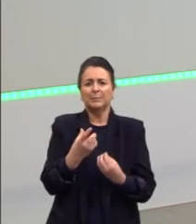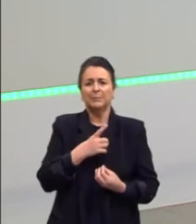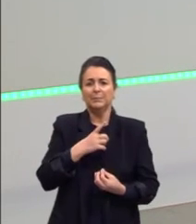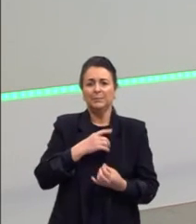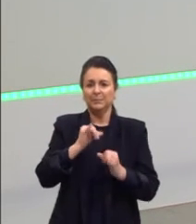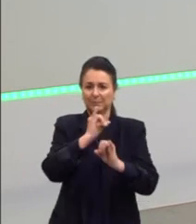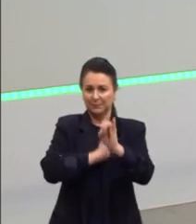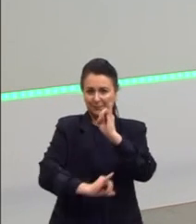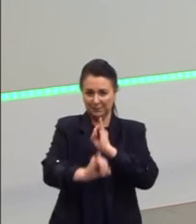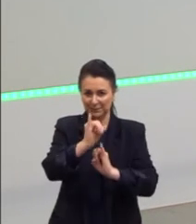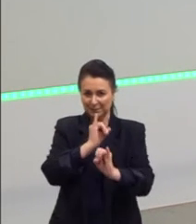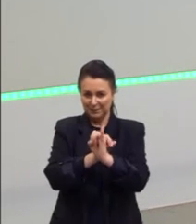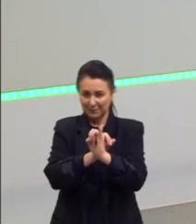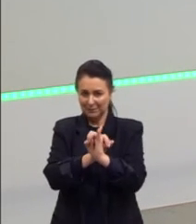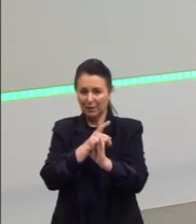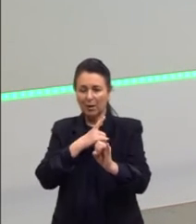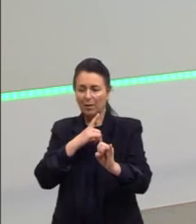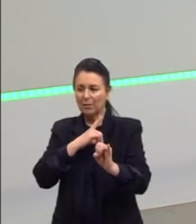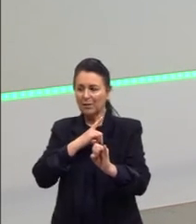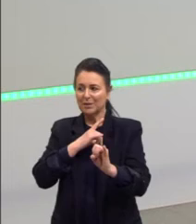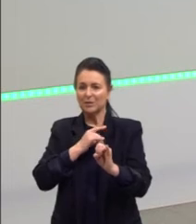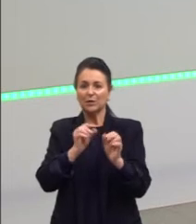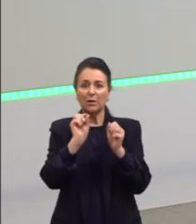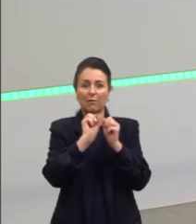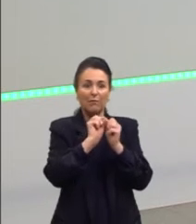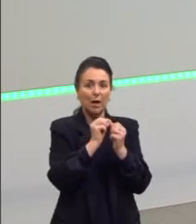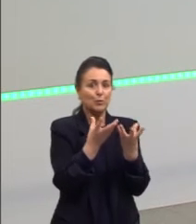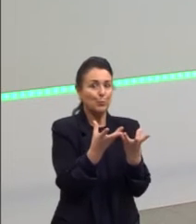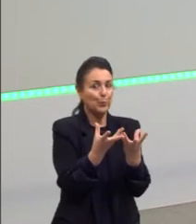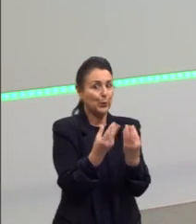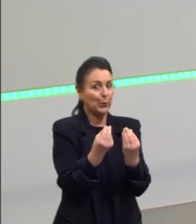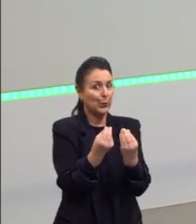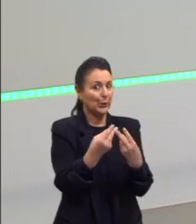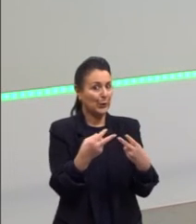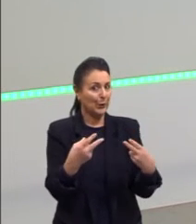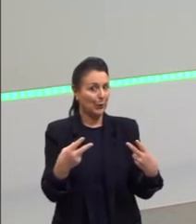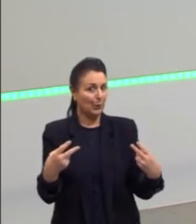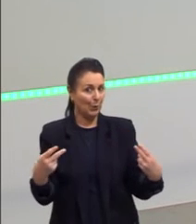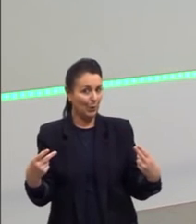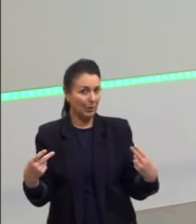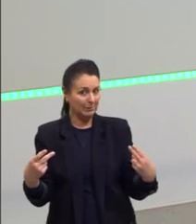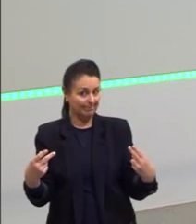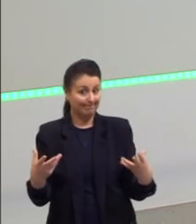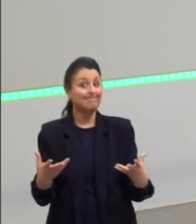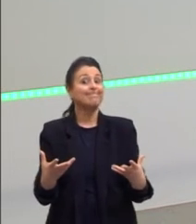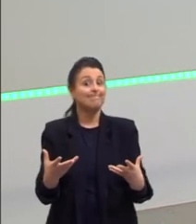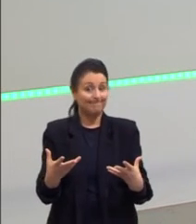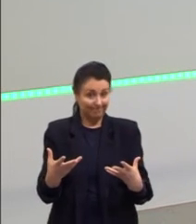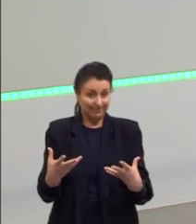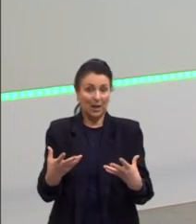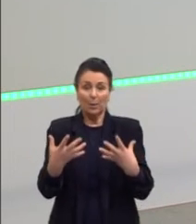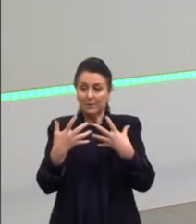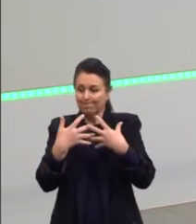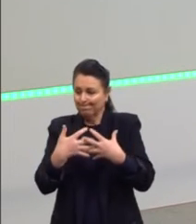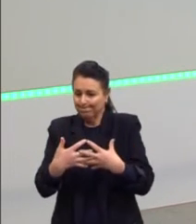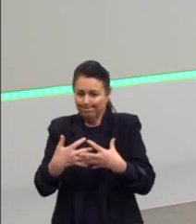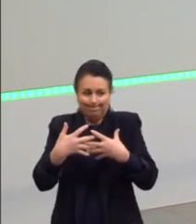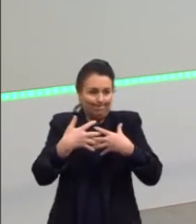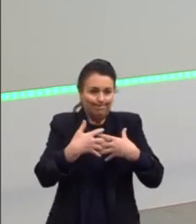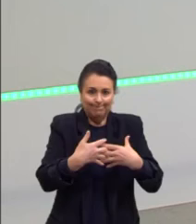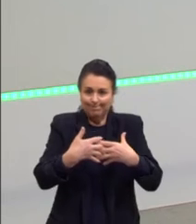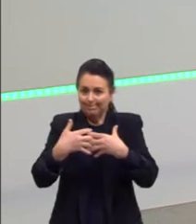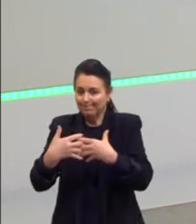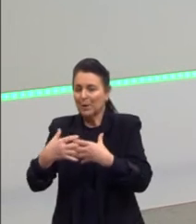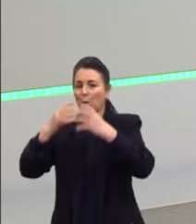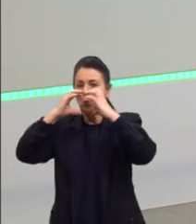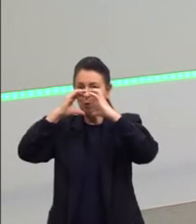internet. A gente abre um monte de abas, né? E quando tem um monte de abas abertas, ele começa a travar algumas coisas. Então, o